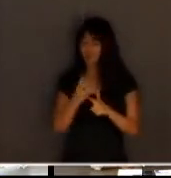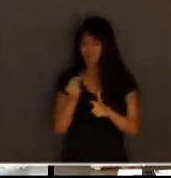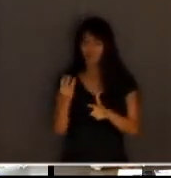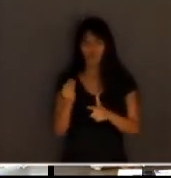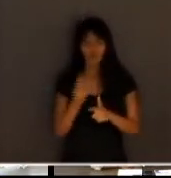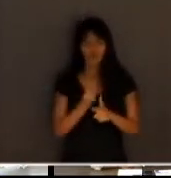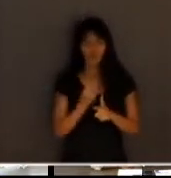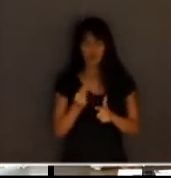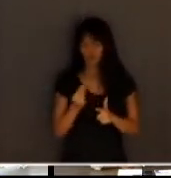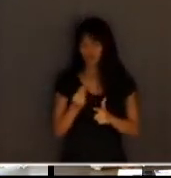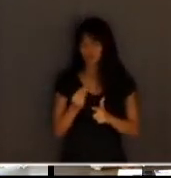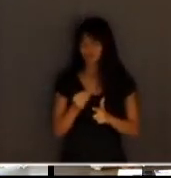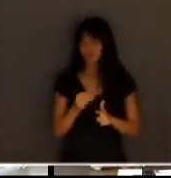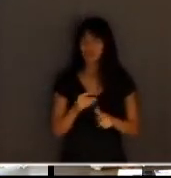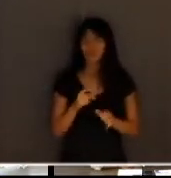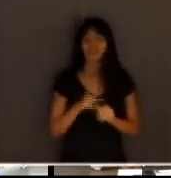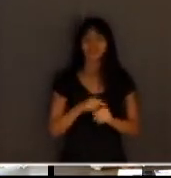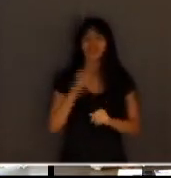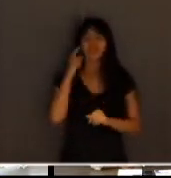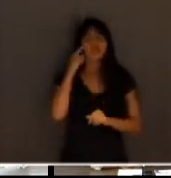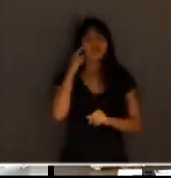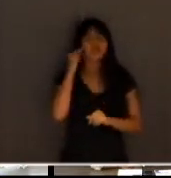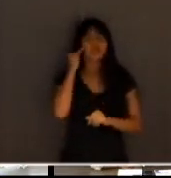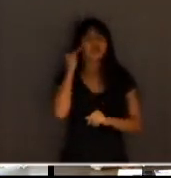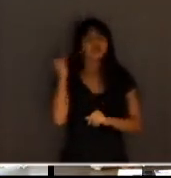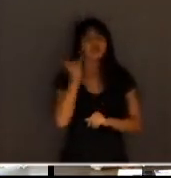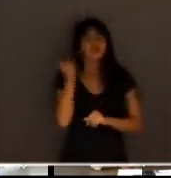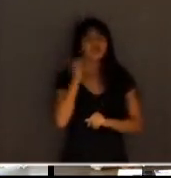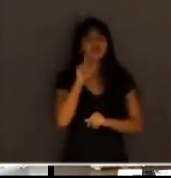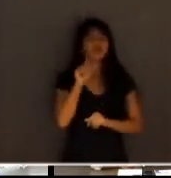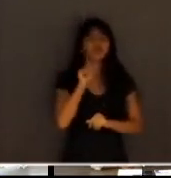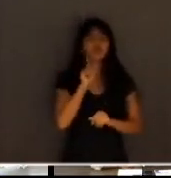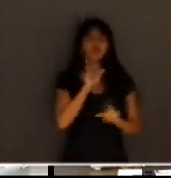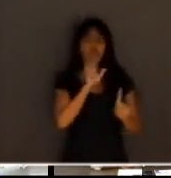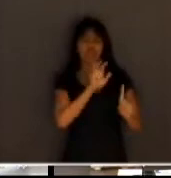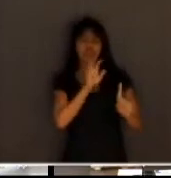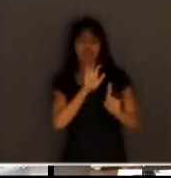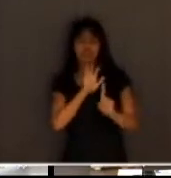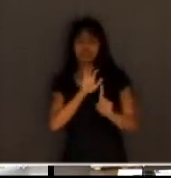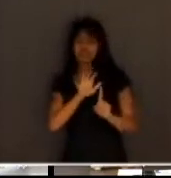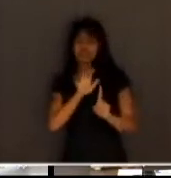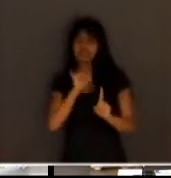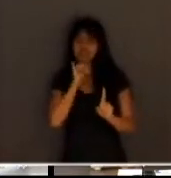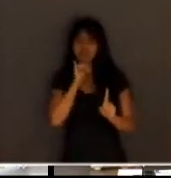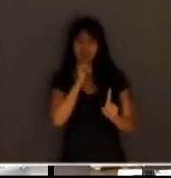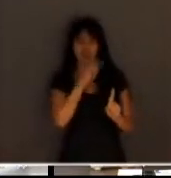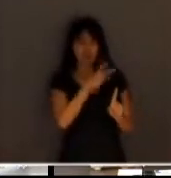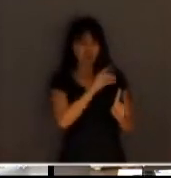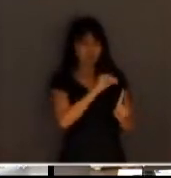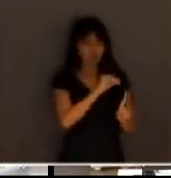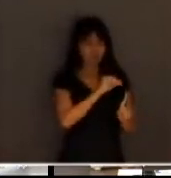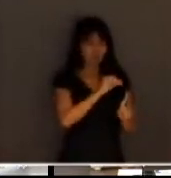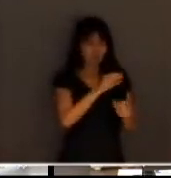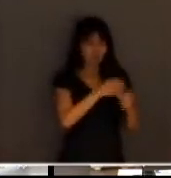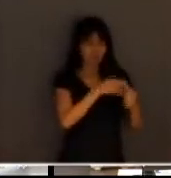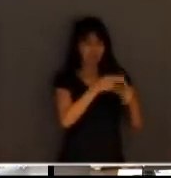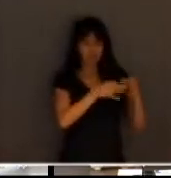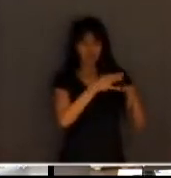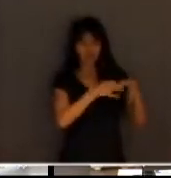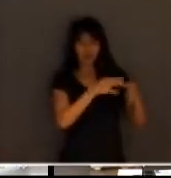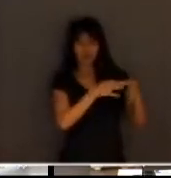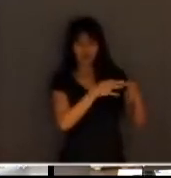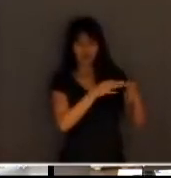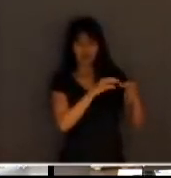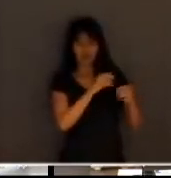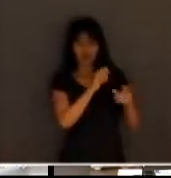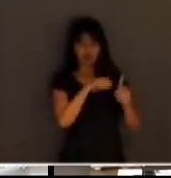ideal é que também comecemos, mas não comecemos a toda, a doida, fazendo 30 juros por mês, que eu estou exagerando naturalmente,